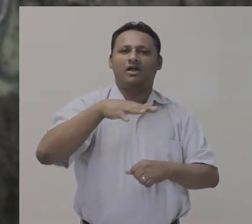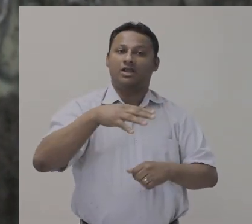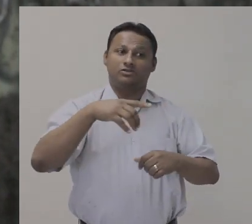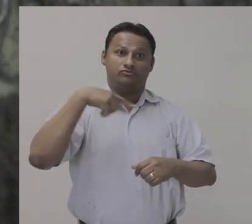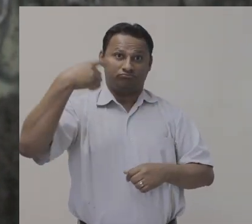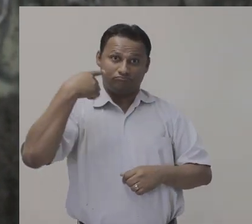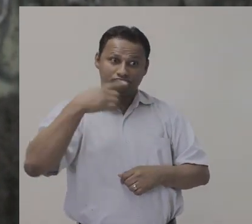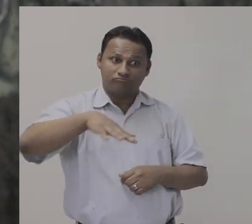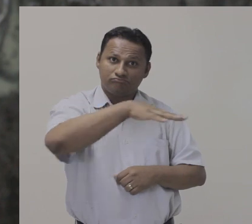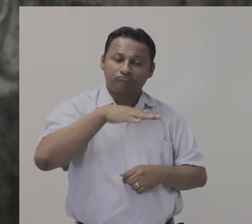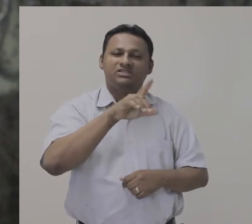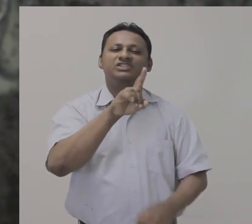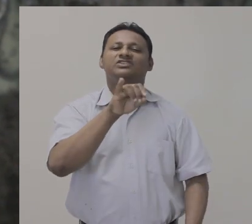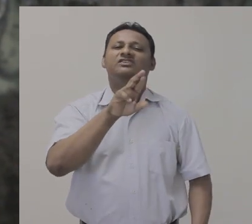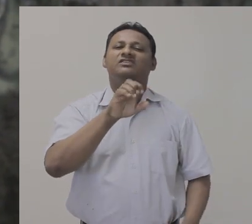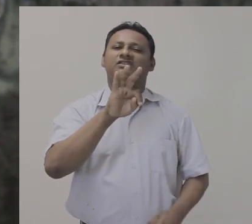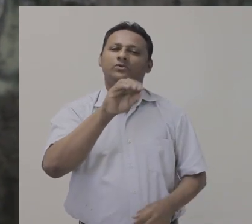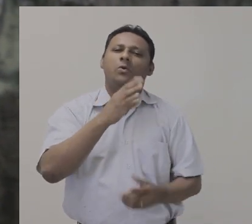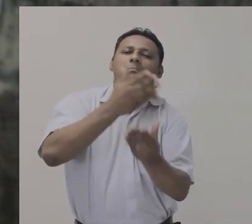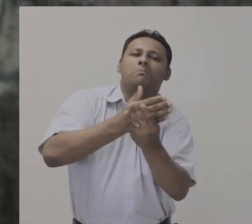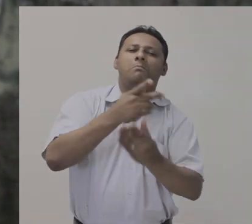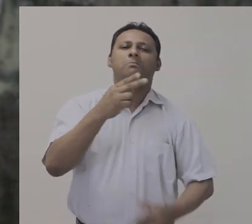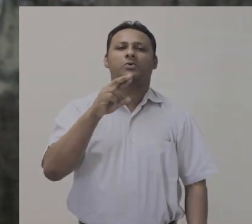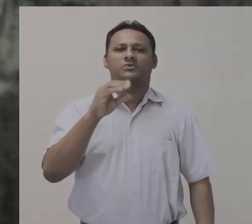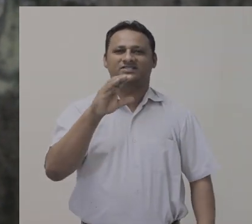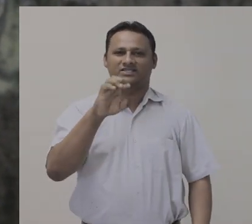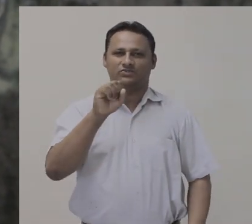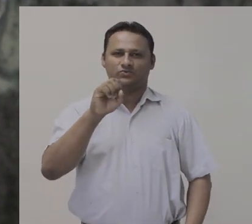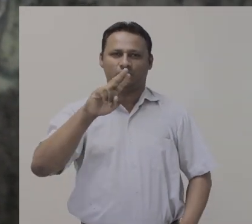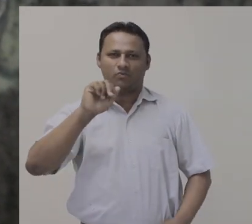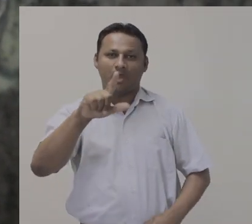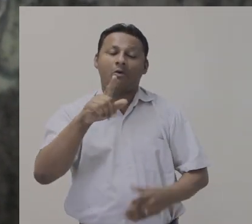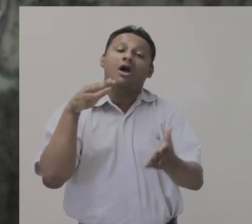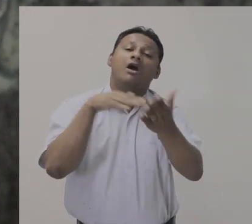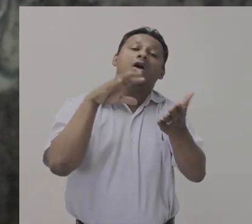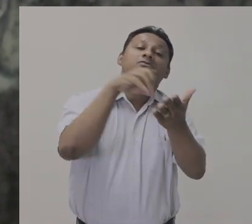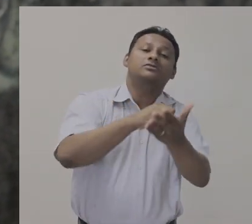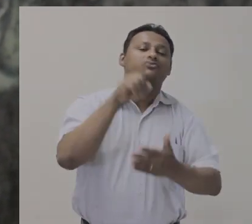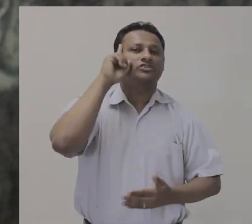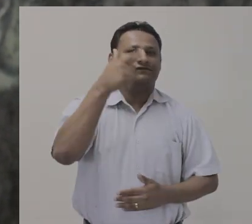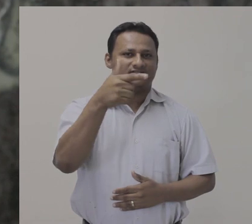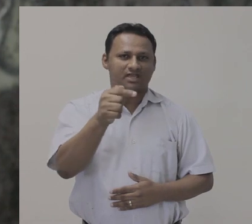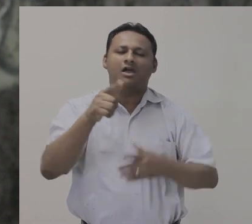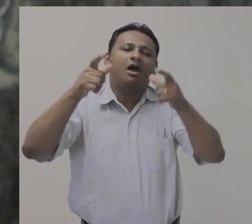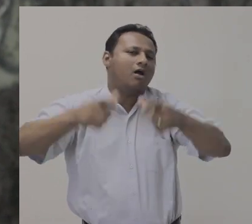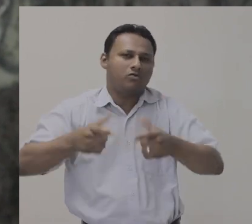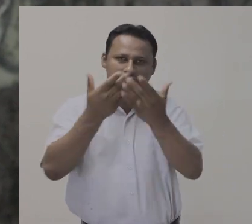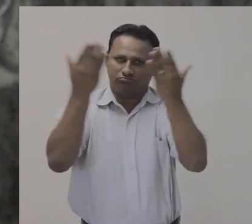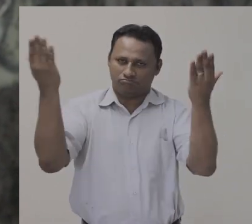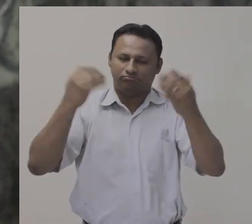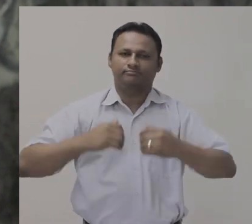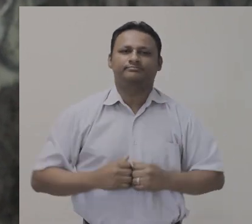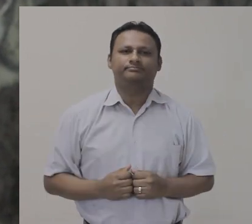Direito Processual. São 25 vagas e as inscrições devem ser feitas até o dia 27 de julho. Confira o edital